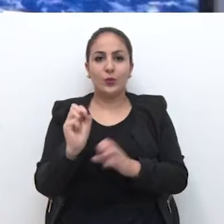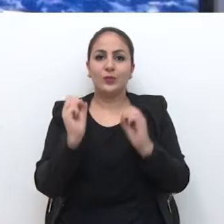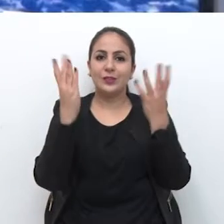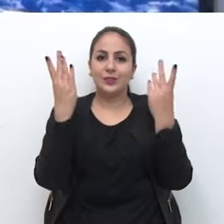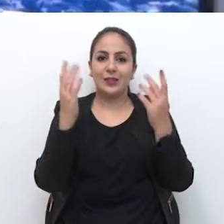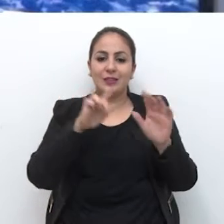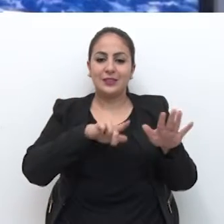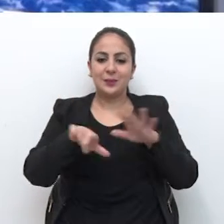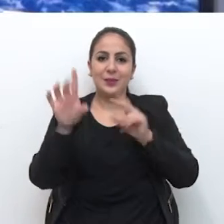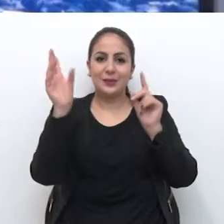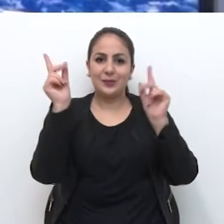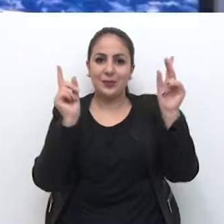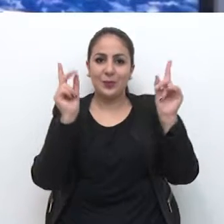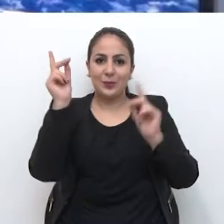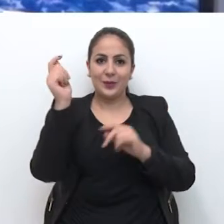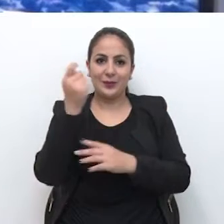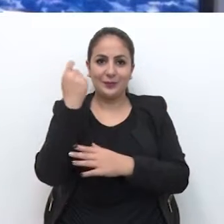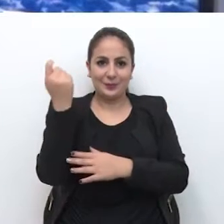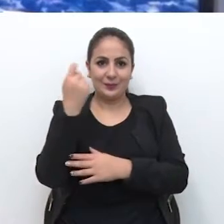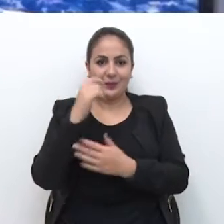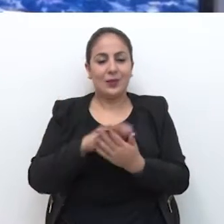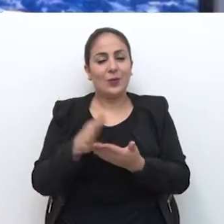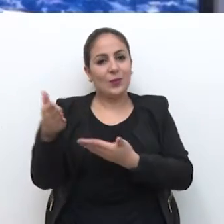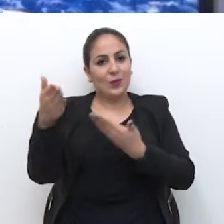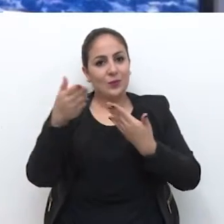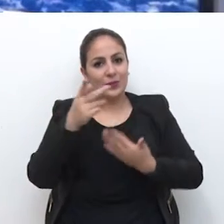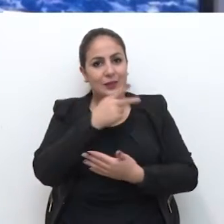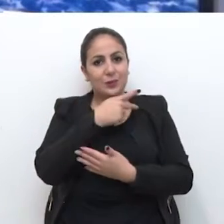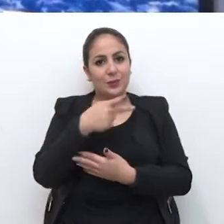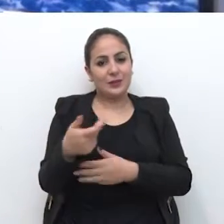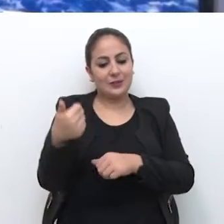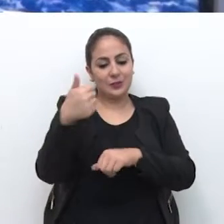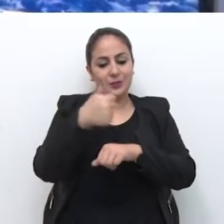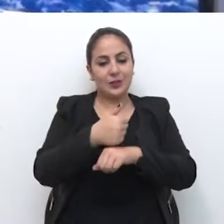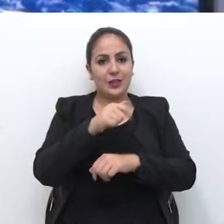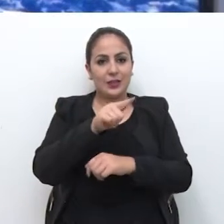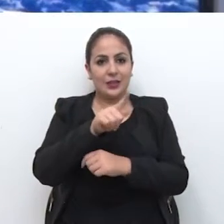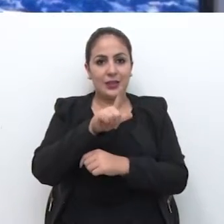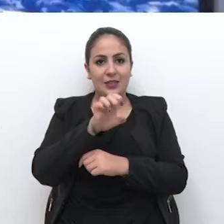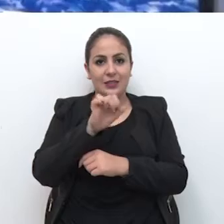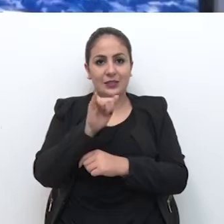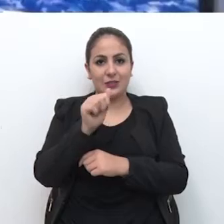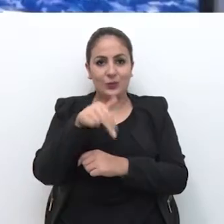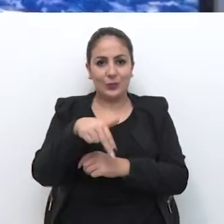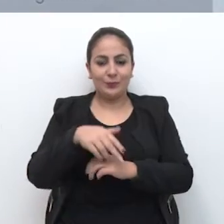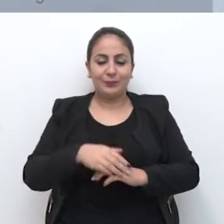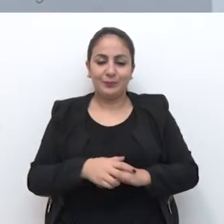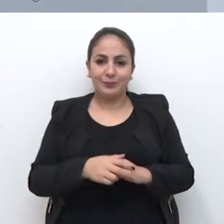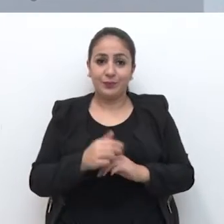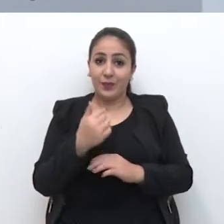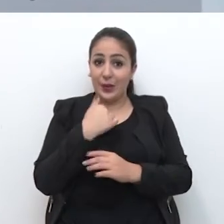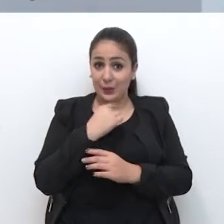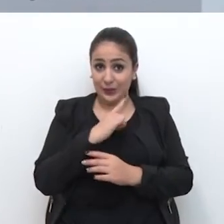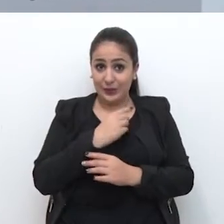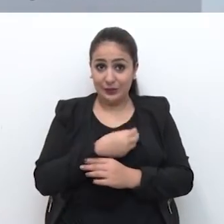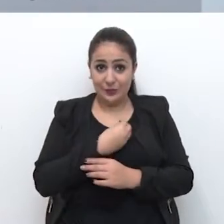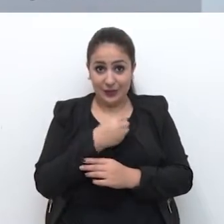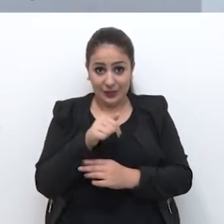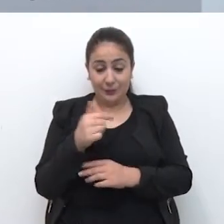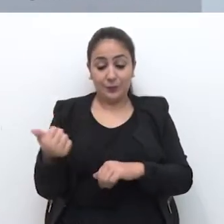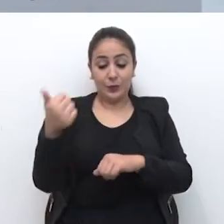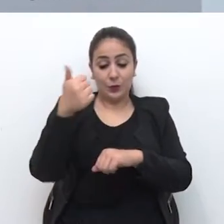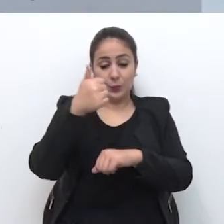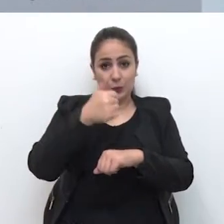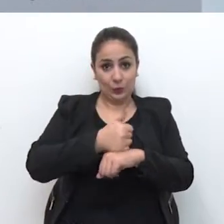Farroupilha. Quem faz o convite é o presidente em exercício, Gleison Consalter. Estou aqui como